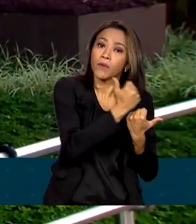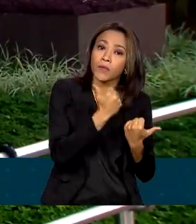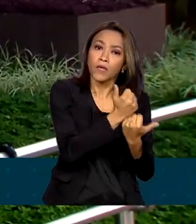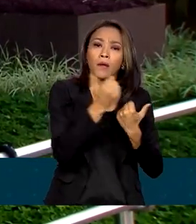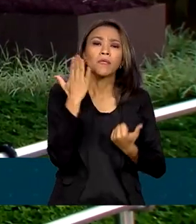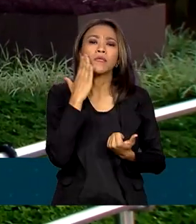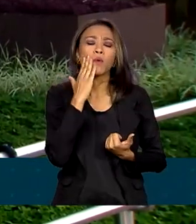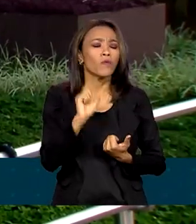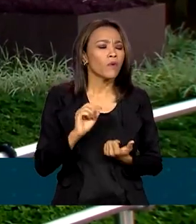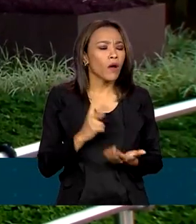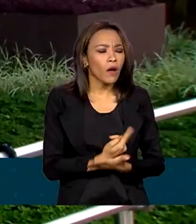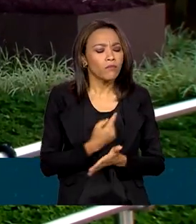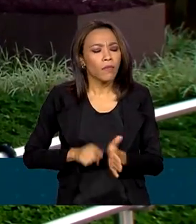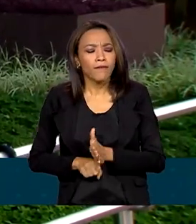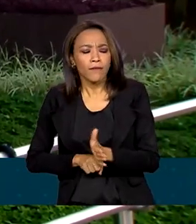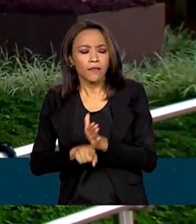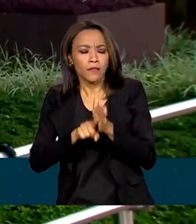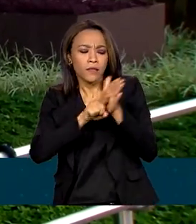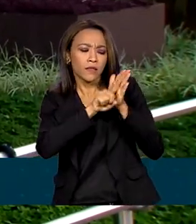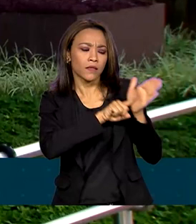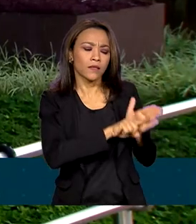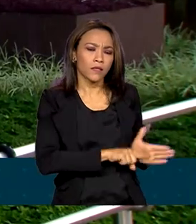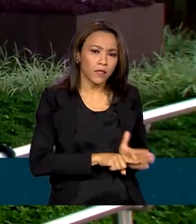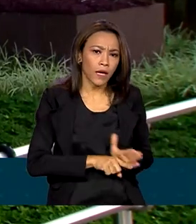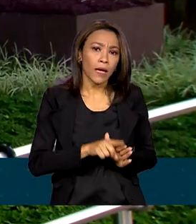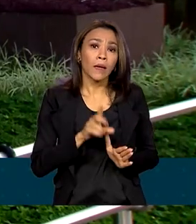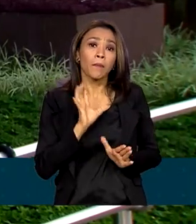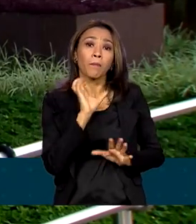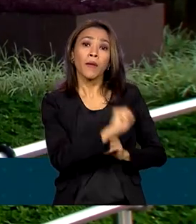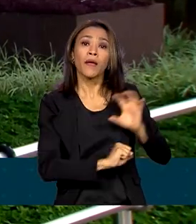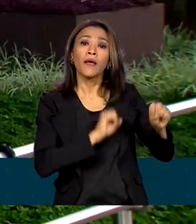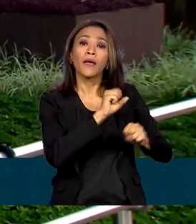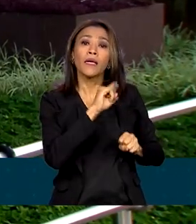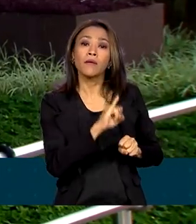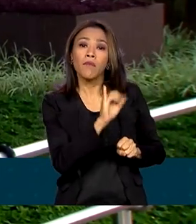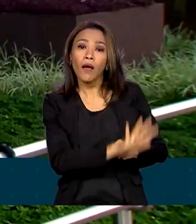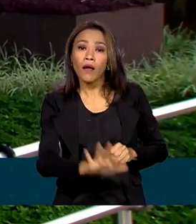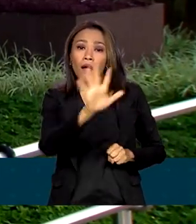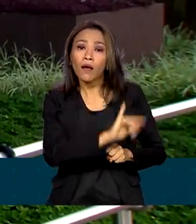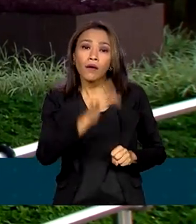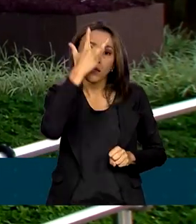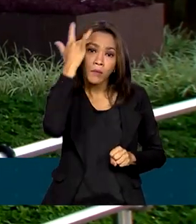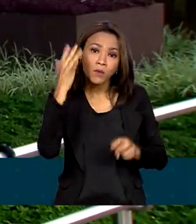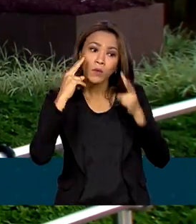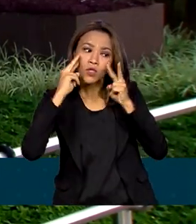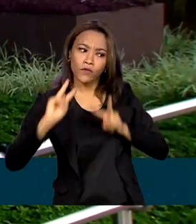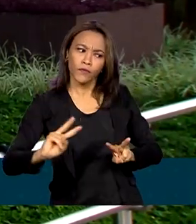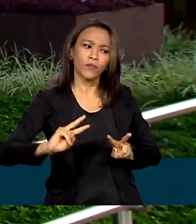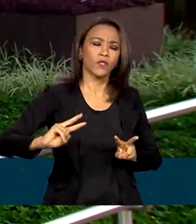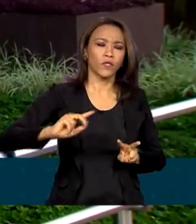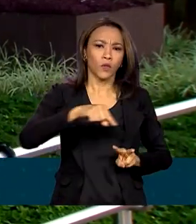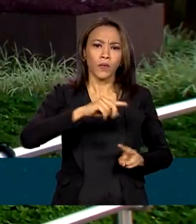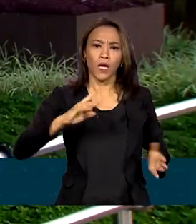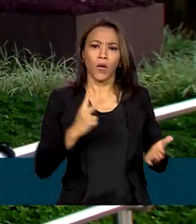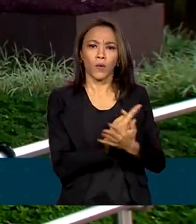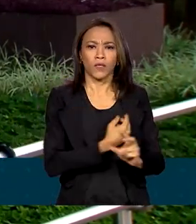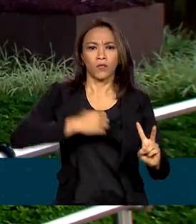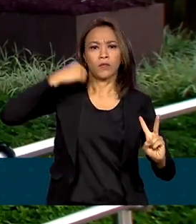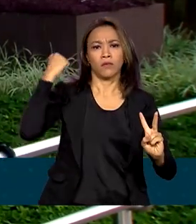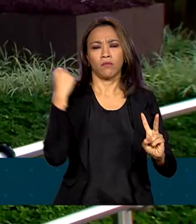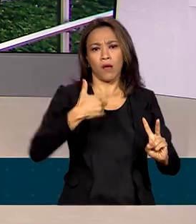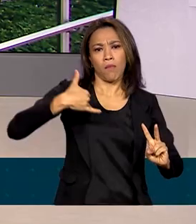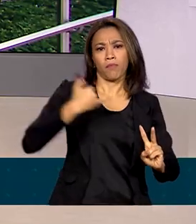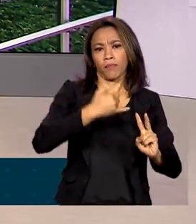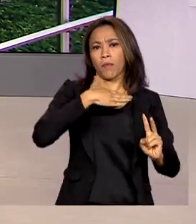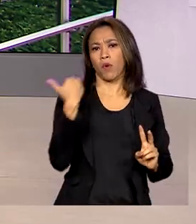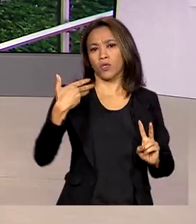investigações. Eles buscam imagens e testemunhas que ajudem a identificar os autores desses assassinatos.